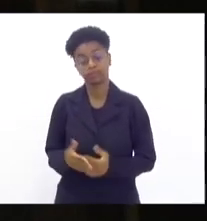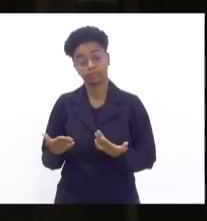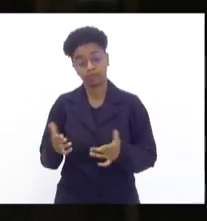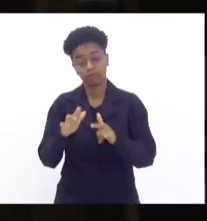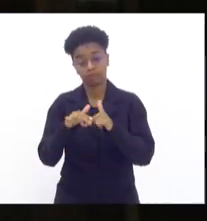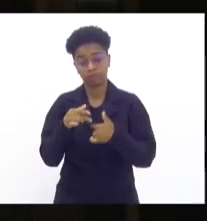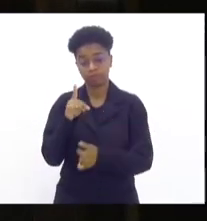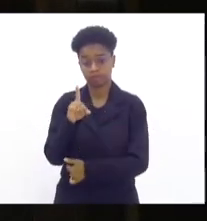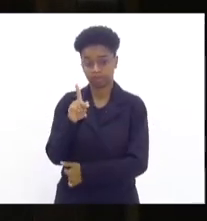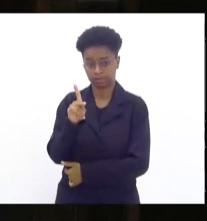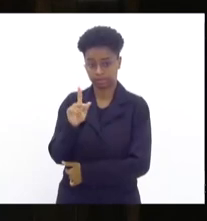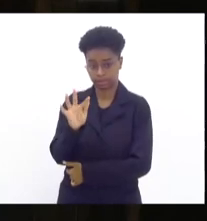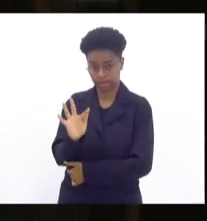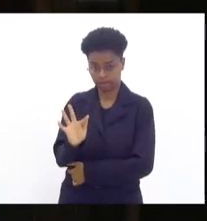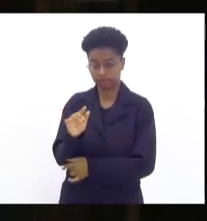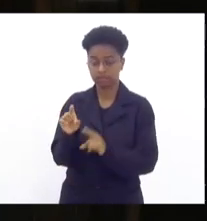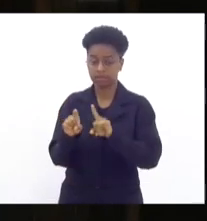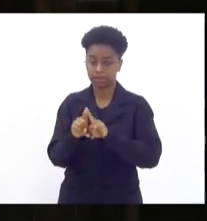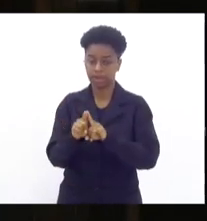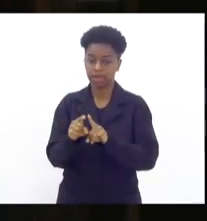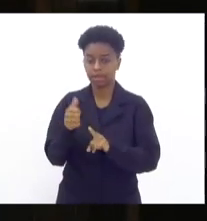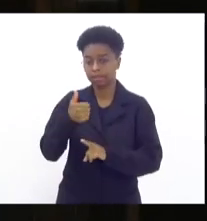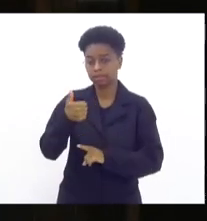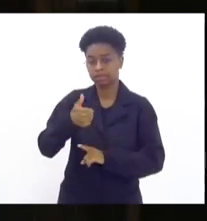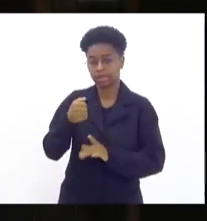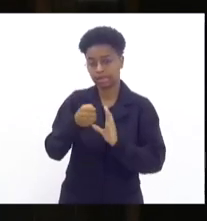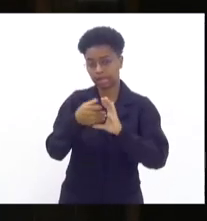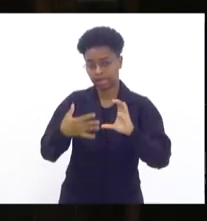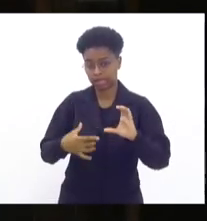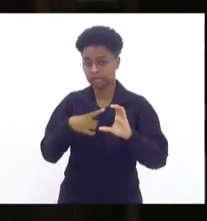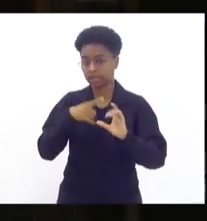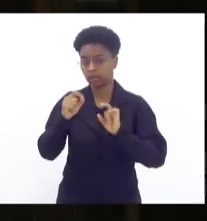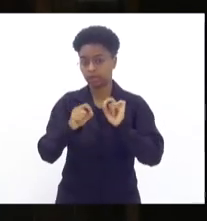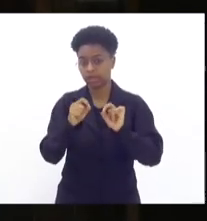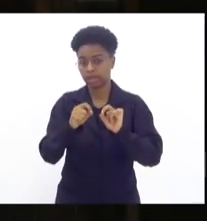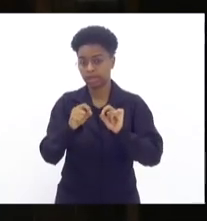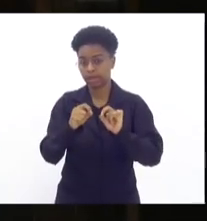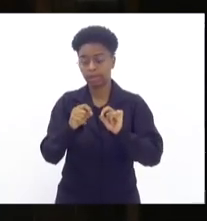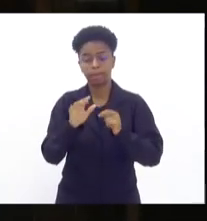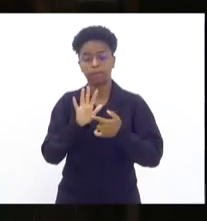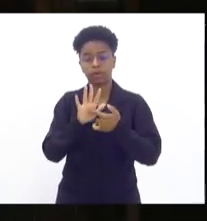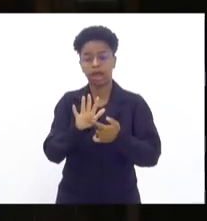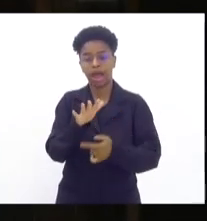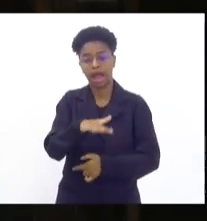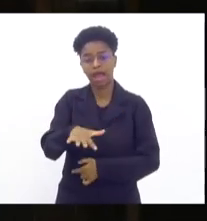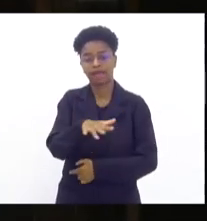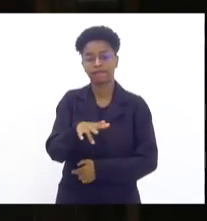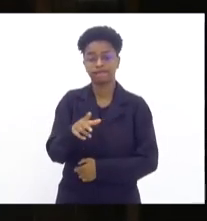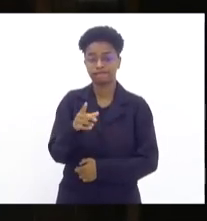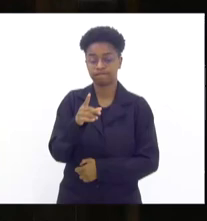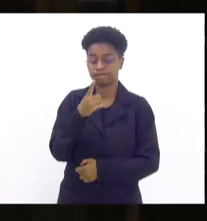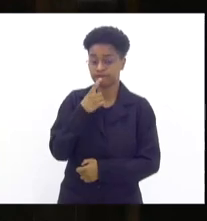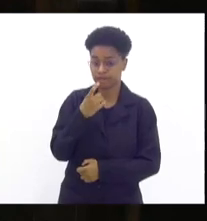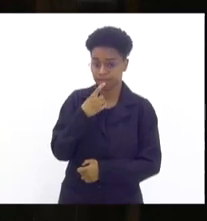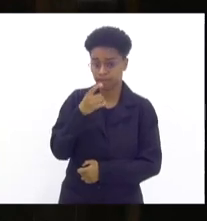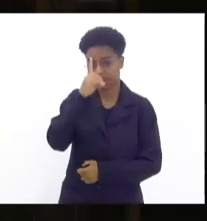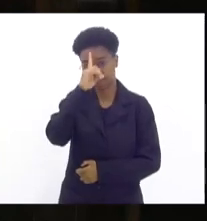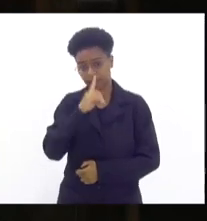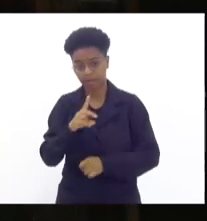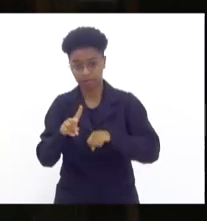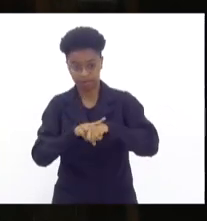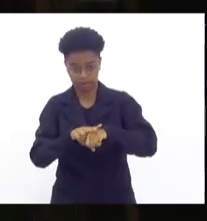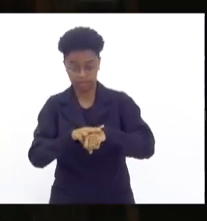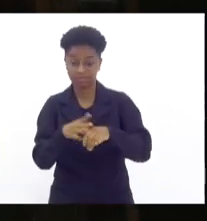DPF, em um dos pré-requisitos que a gente tem, a gente tem as classificações das nossas áreas, em vermelha, amarela e verde. E a gente tinha uma